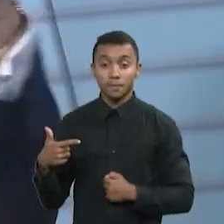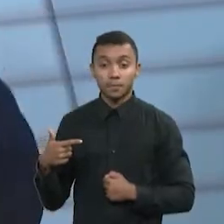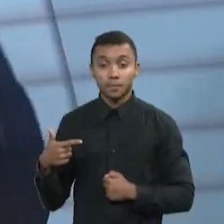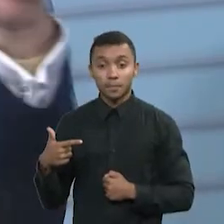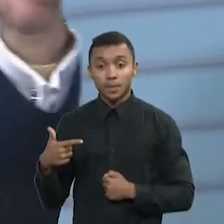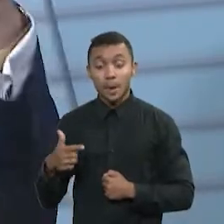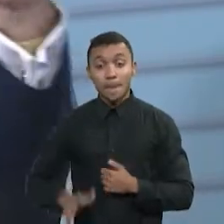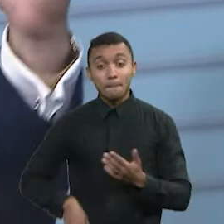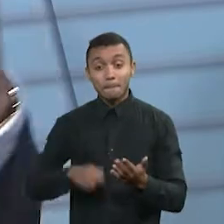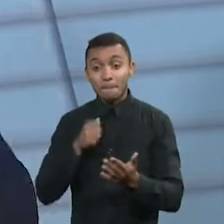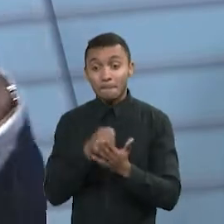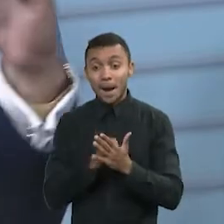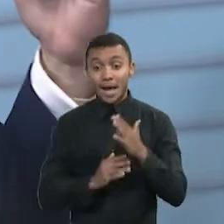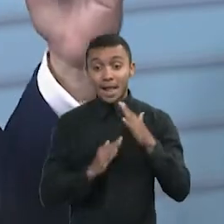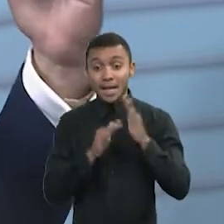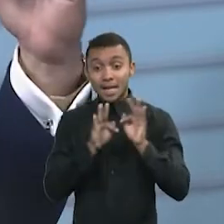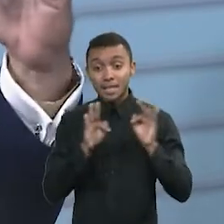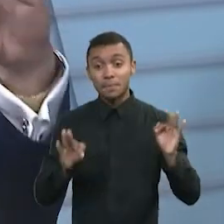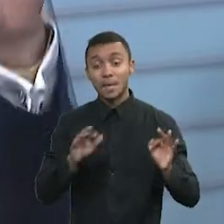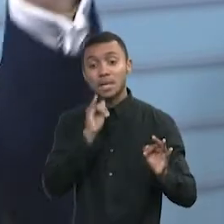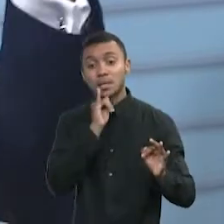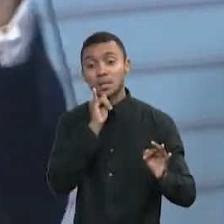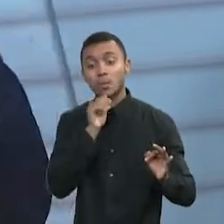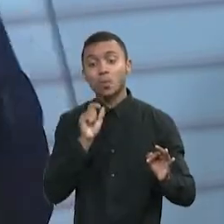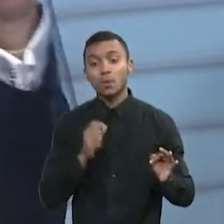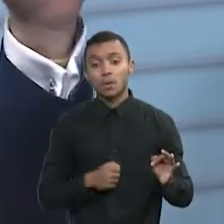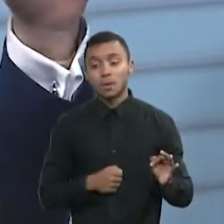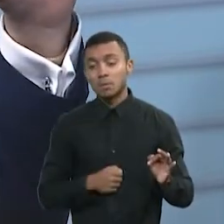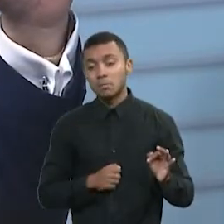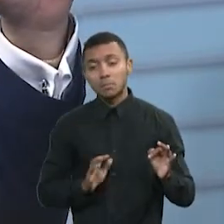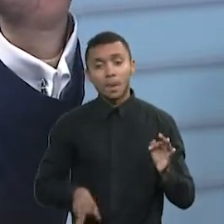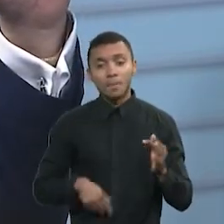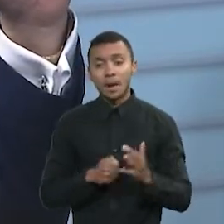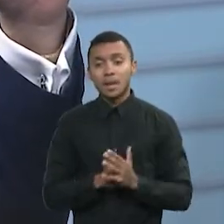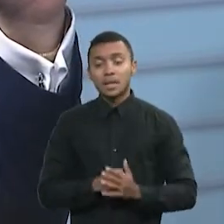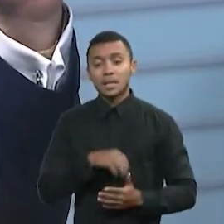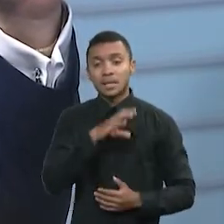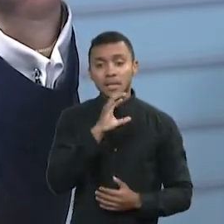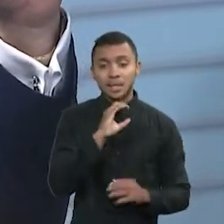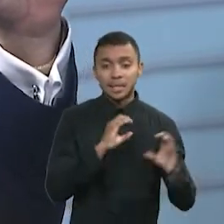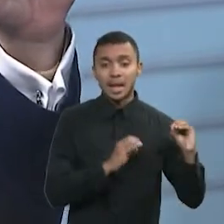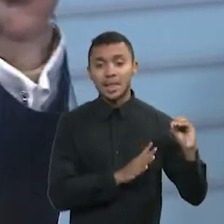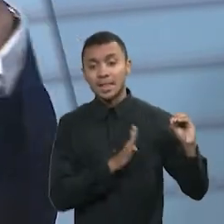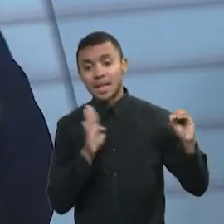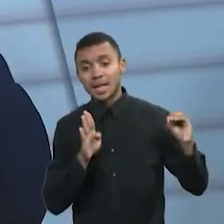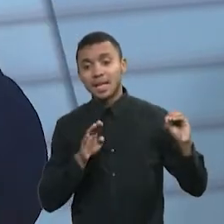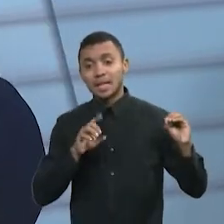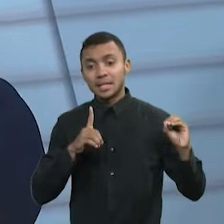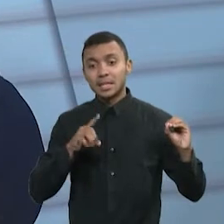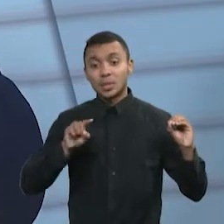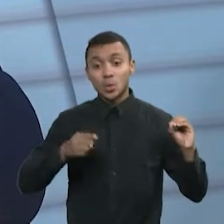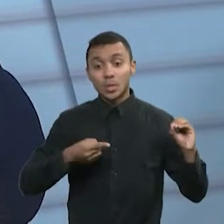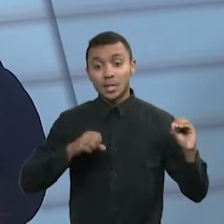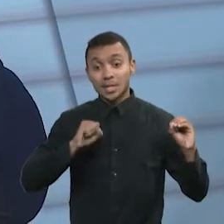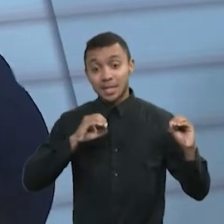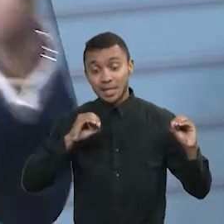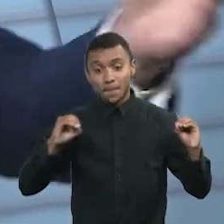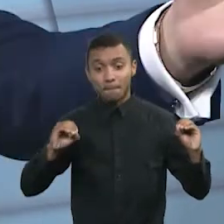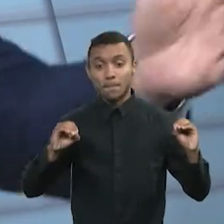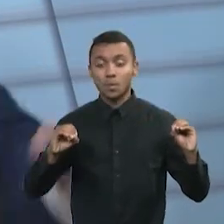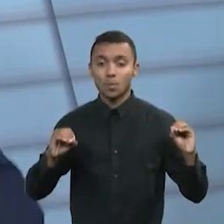do Simples, a primeira faixa, por exemplo, no anexo 2, é de 0 a 180 mil. A tributação é a 4,5%.